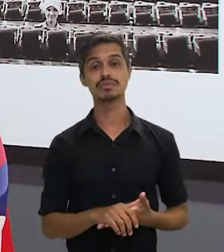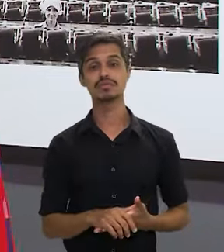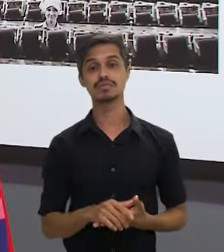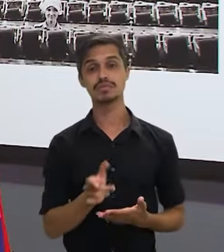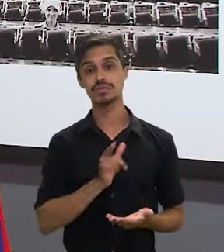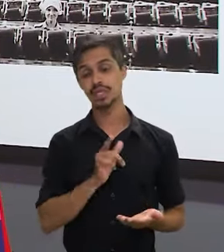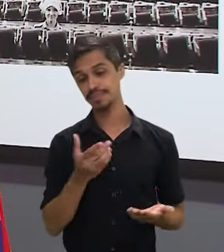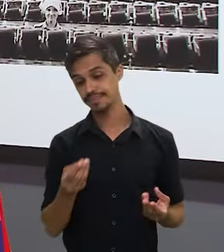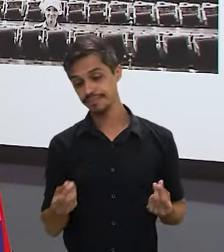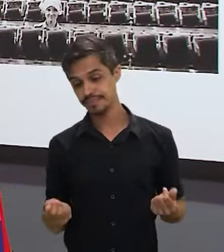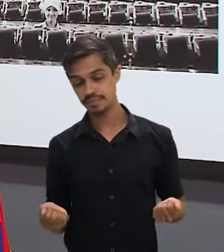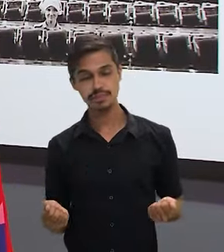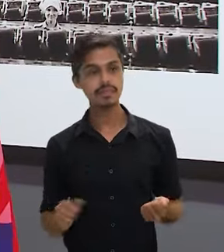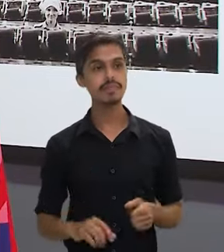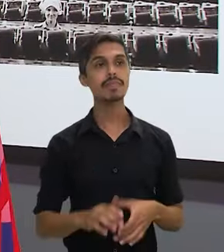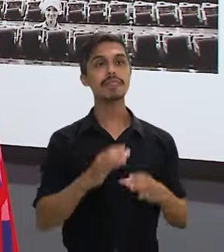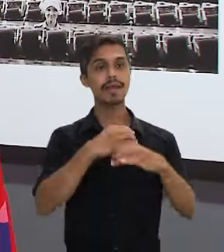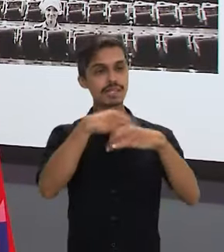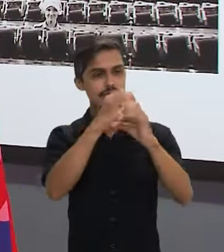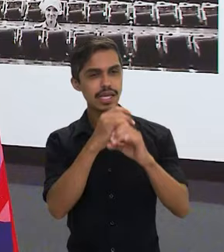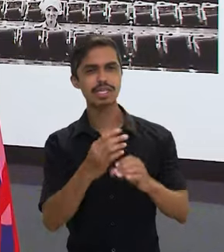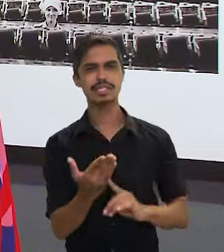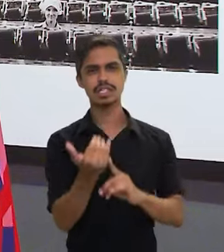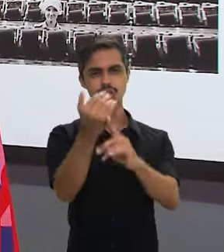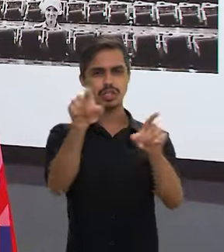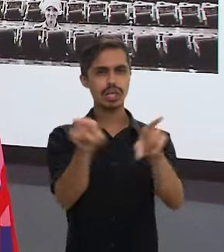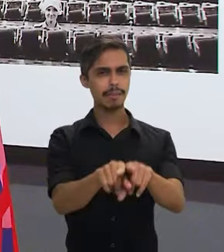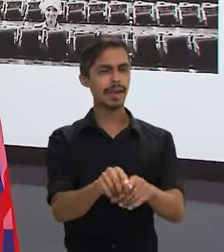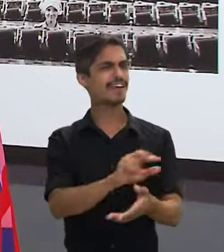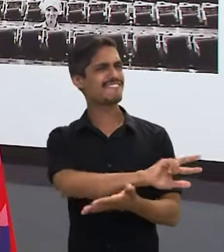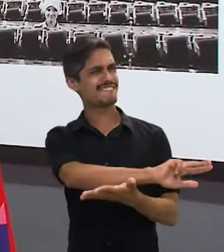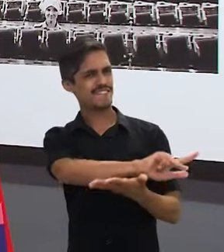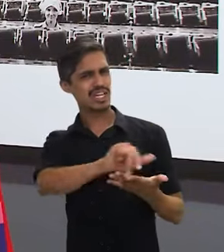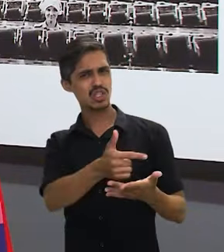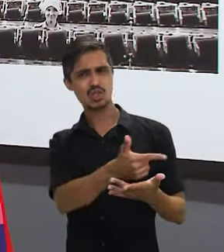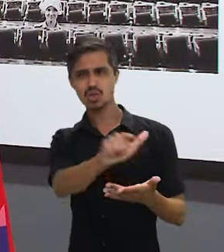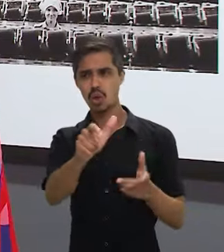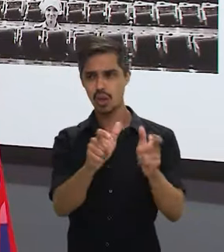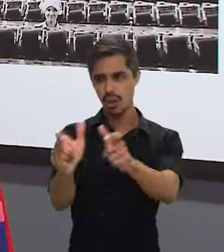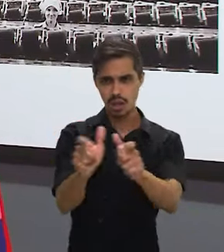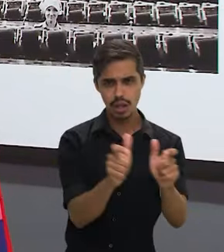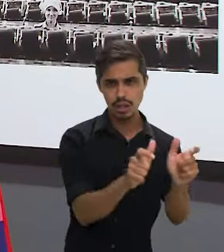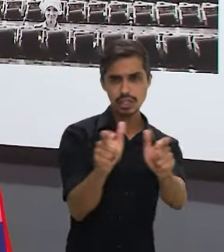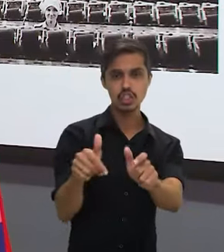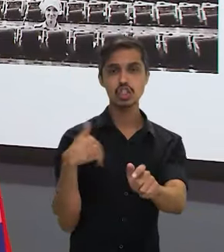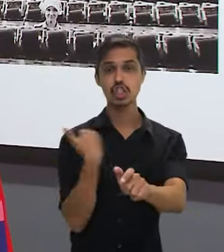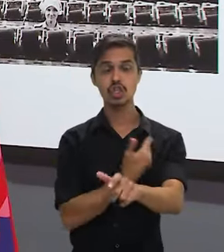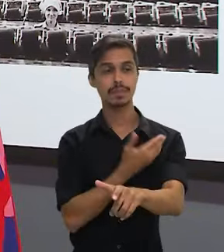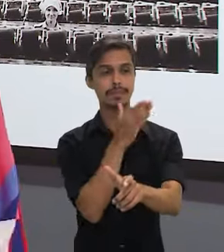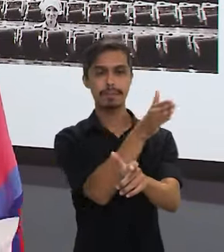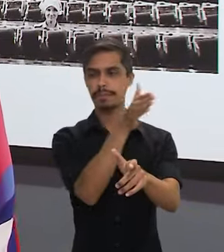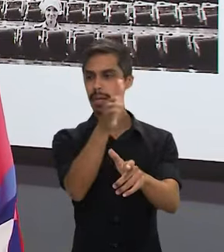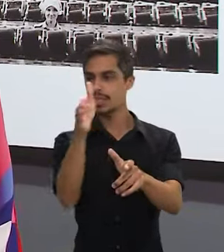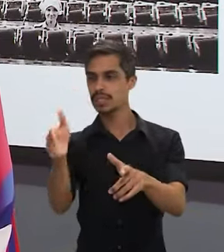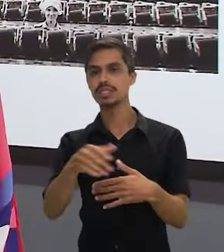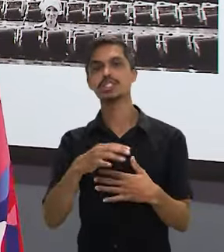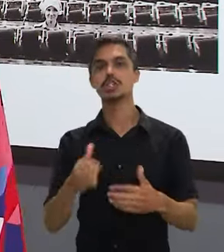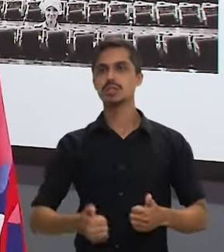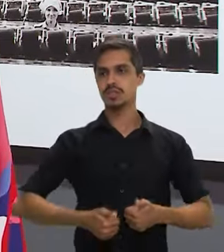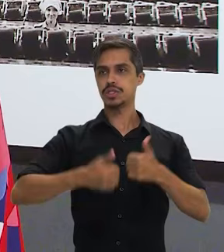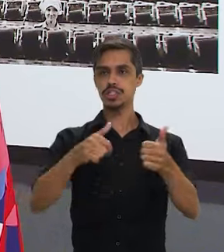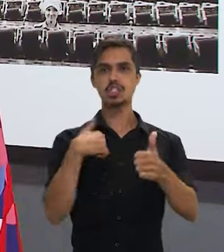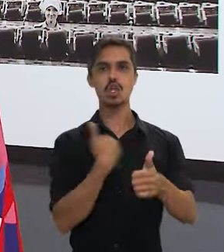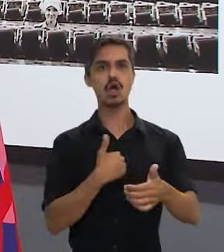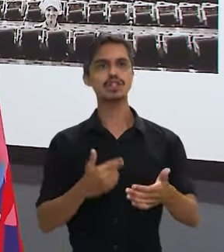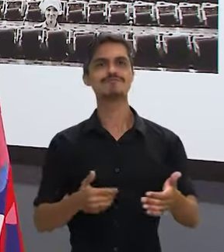ciência e tecnologia também, várias outras áreas, várias outras áreas que a gente tem aprimorado,